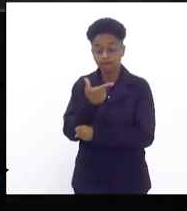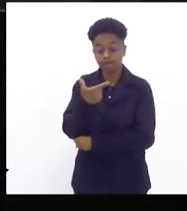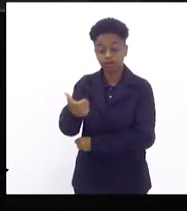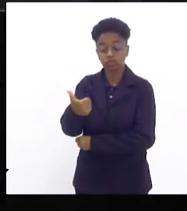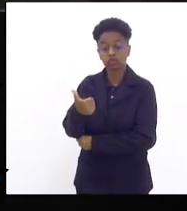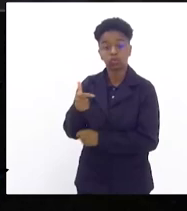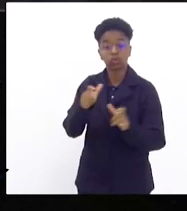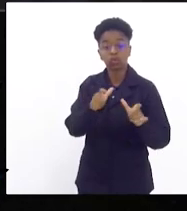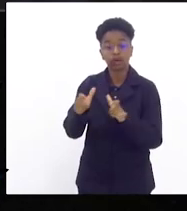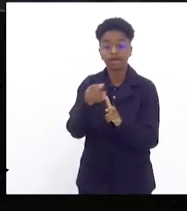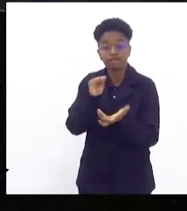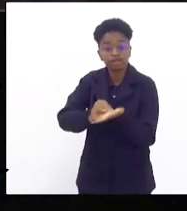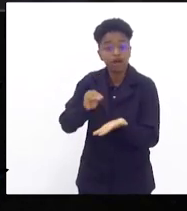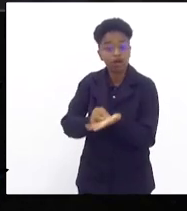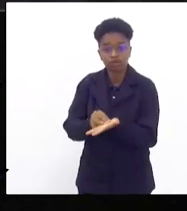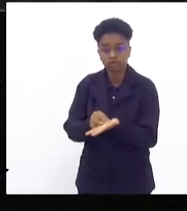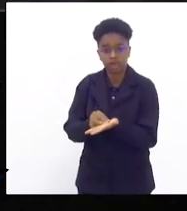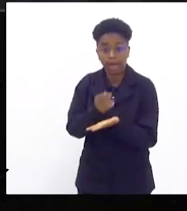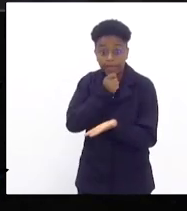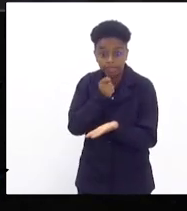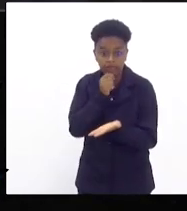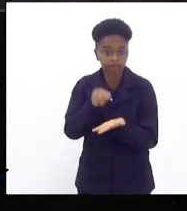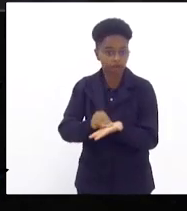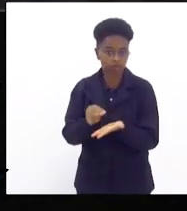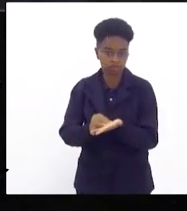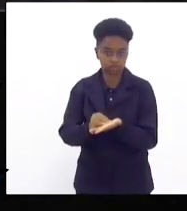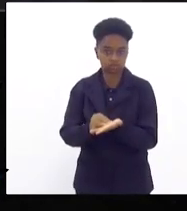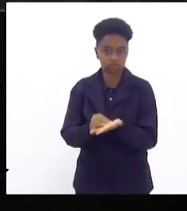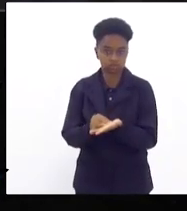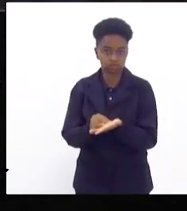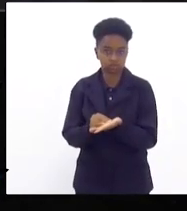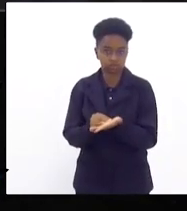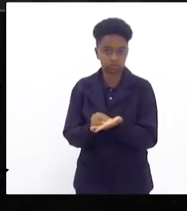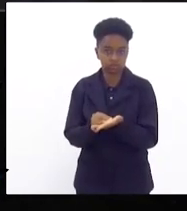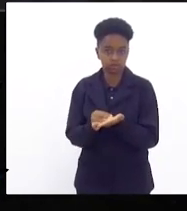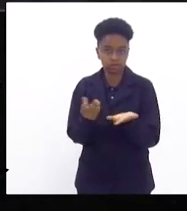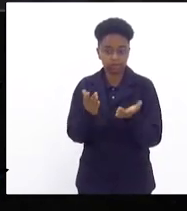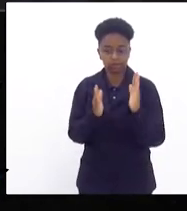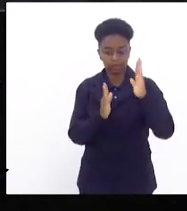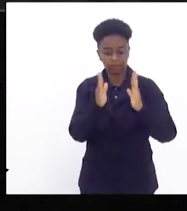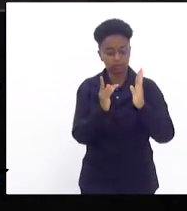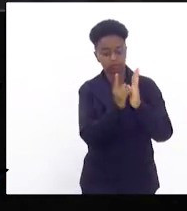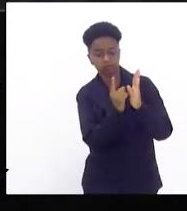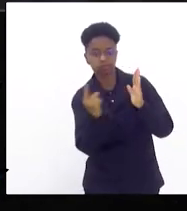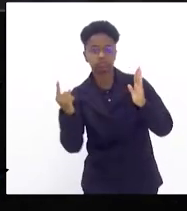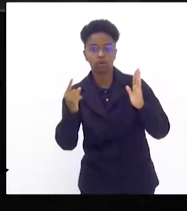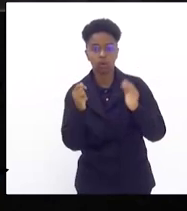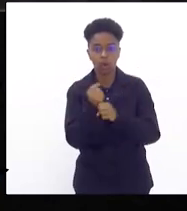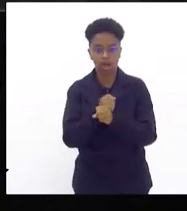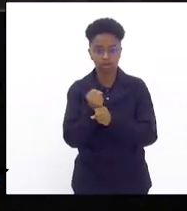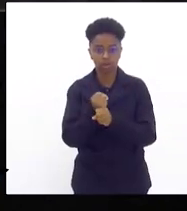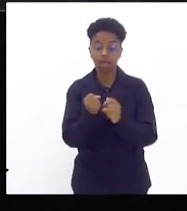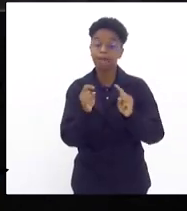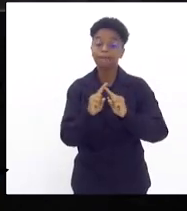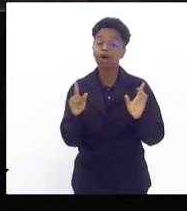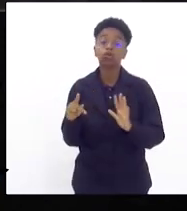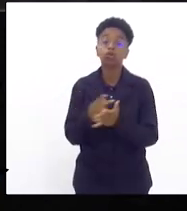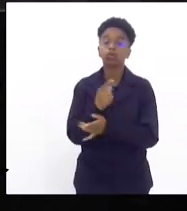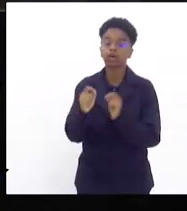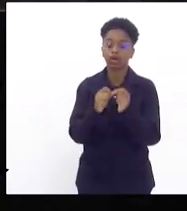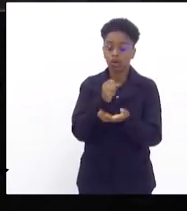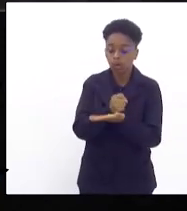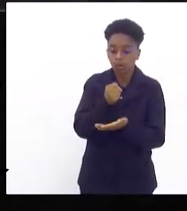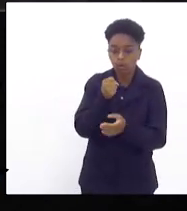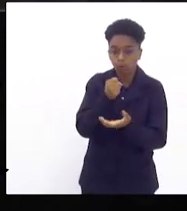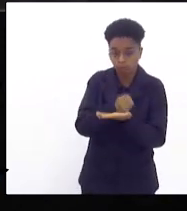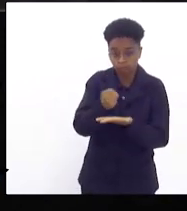implementar ainda no decorrer dos primeiros anos do contrato só que acontece que no contrato é